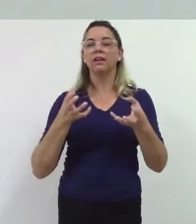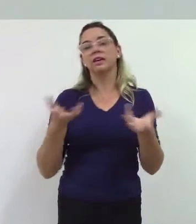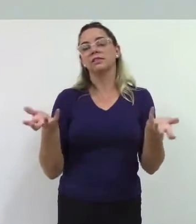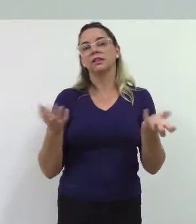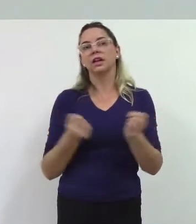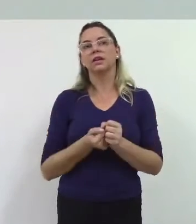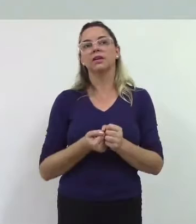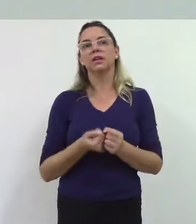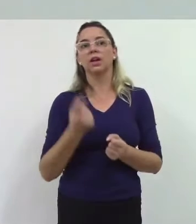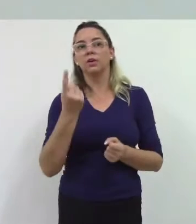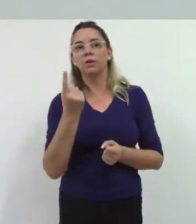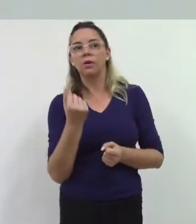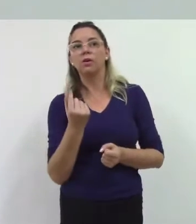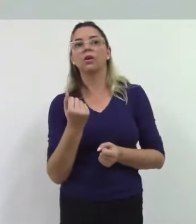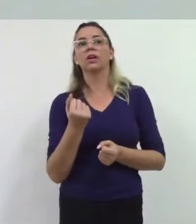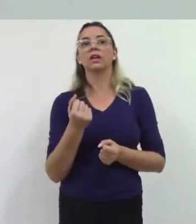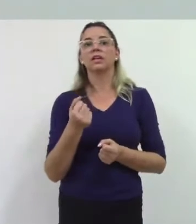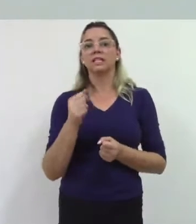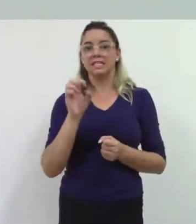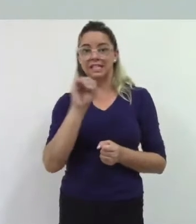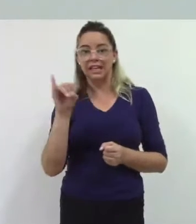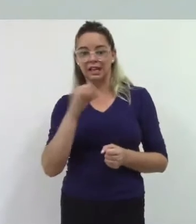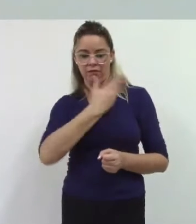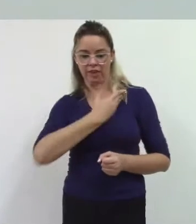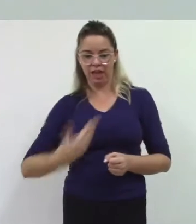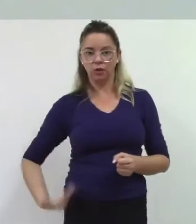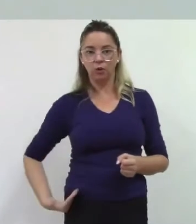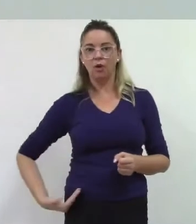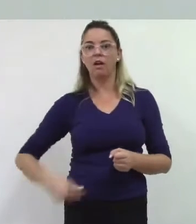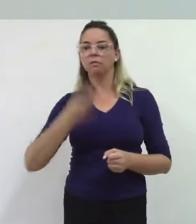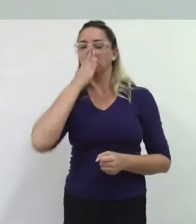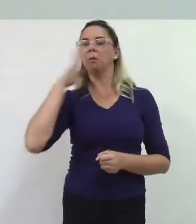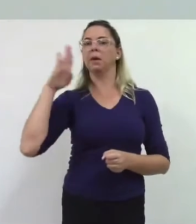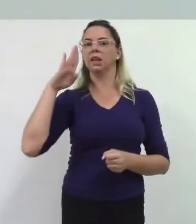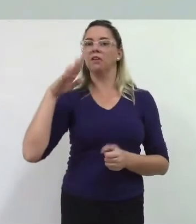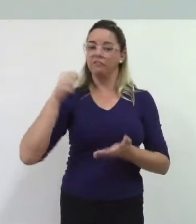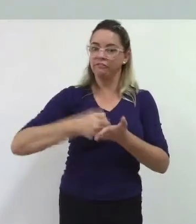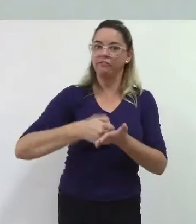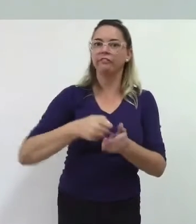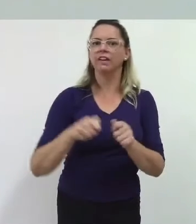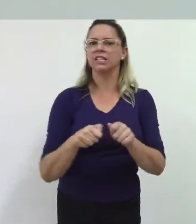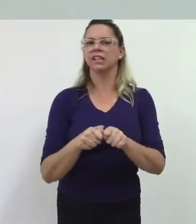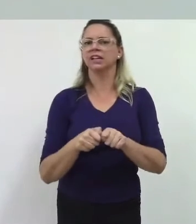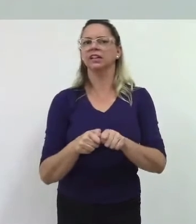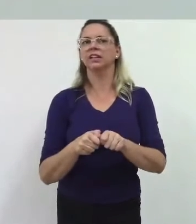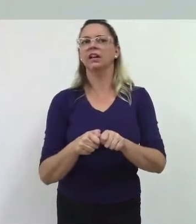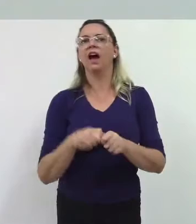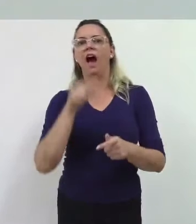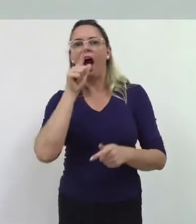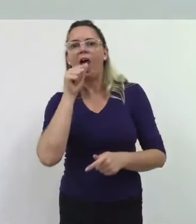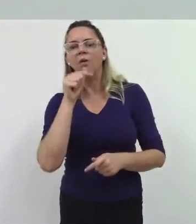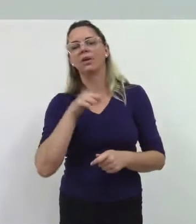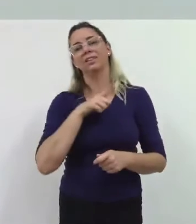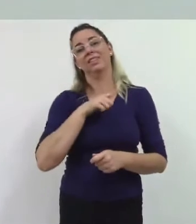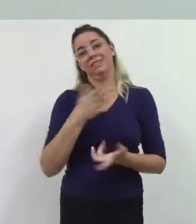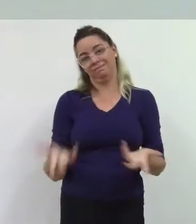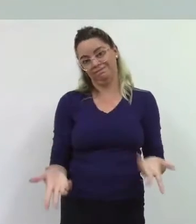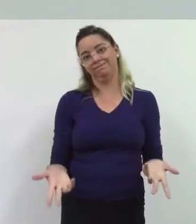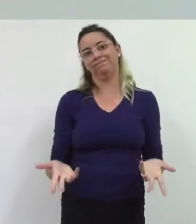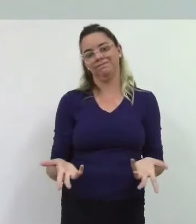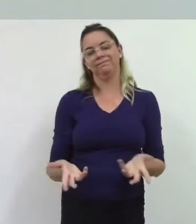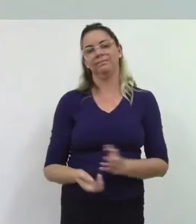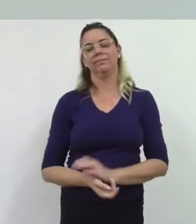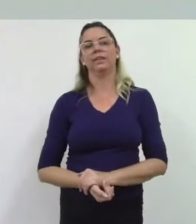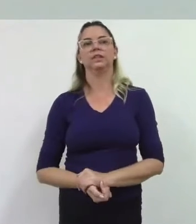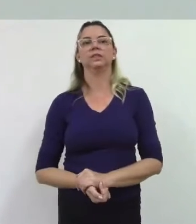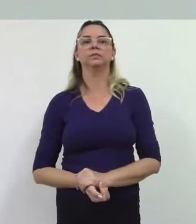tivesse pulso e honrasse com os compromissos já estaria com água encanada porque o que escutarmos vai ser o